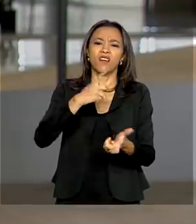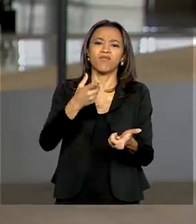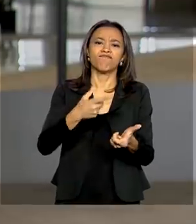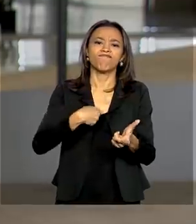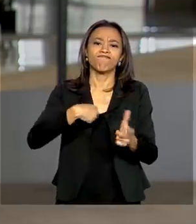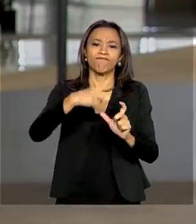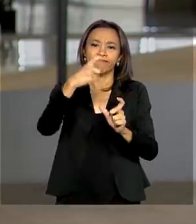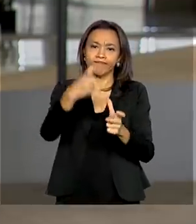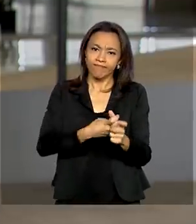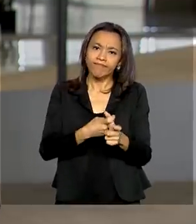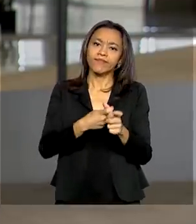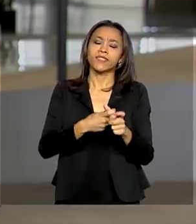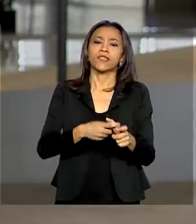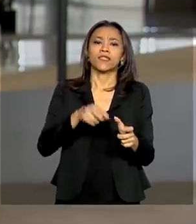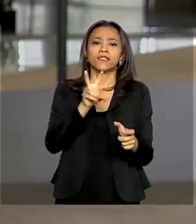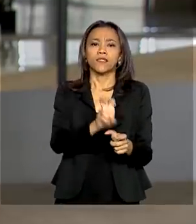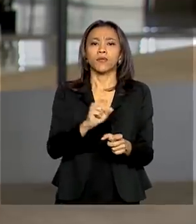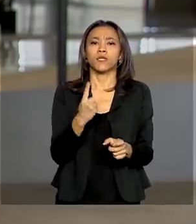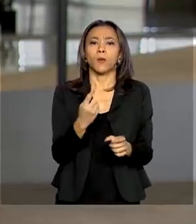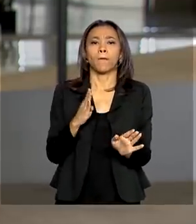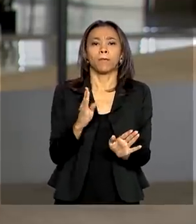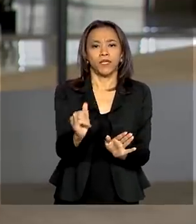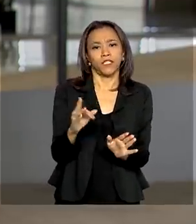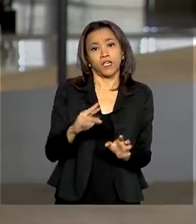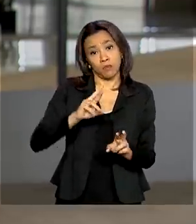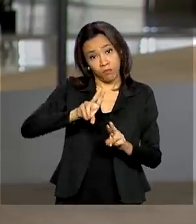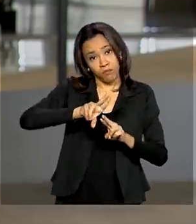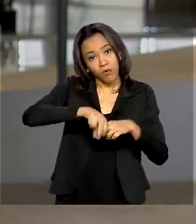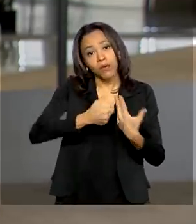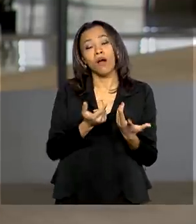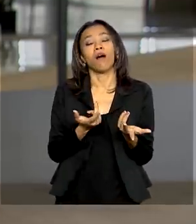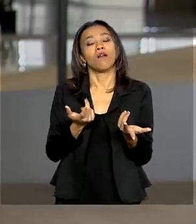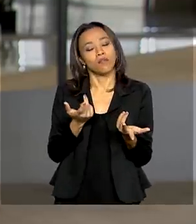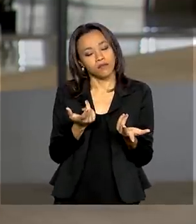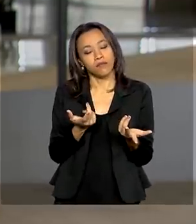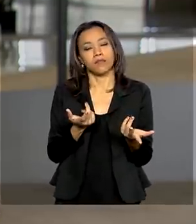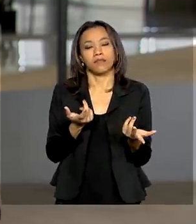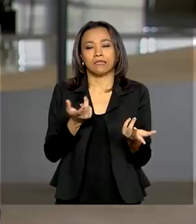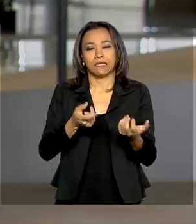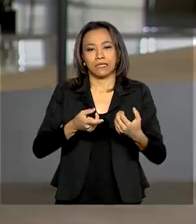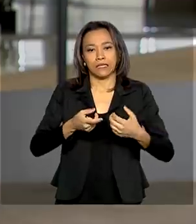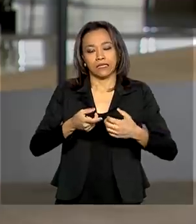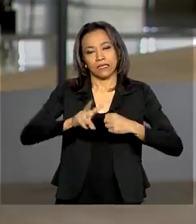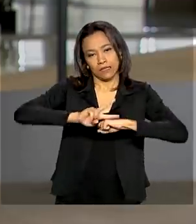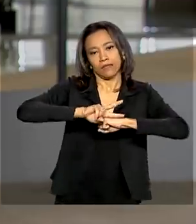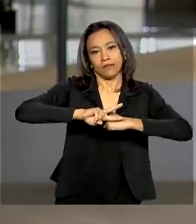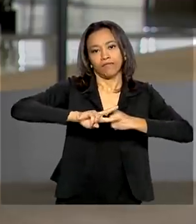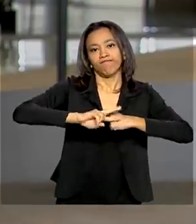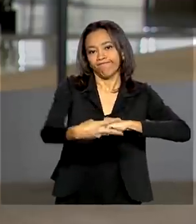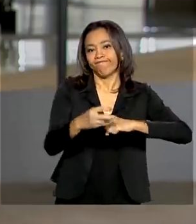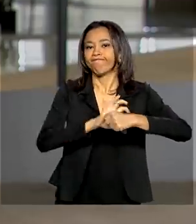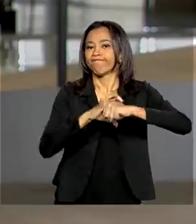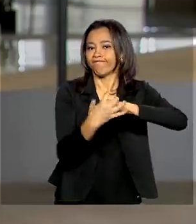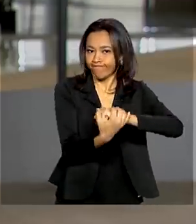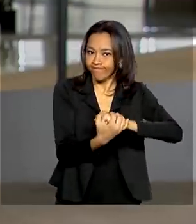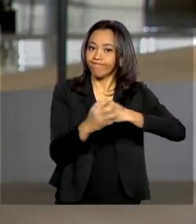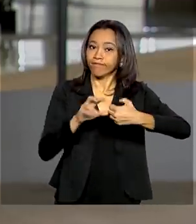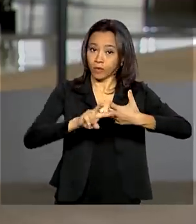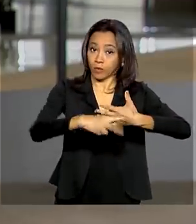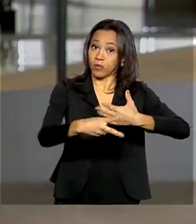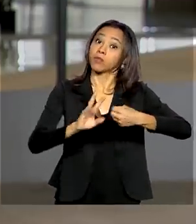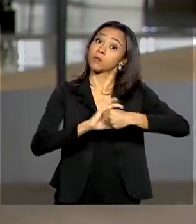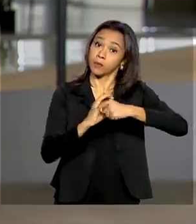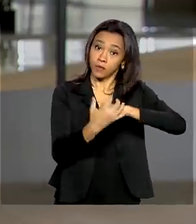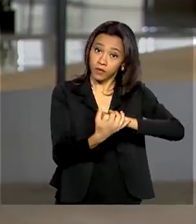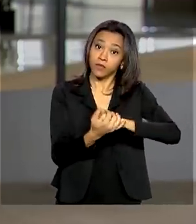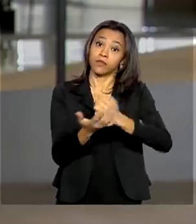150 bilhões, considerando aí os impactos na economia provocados pela Covid-19. Agora é